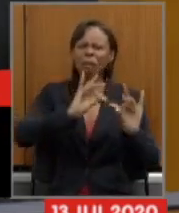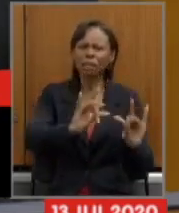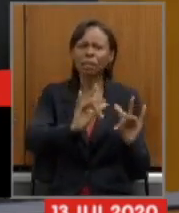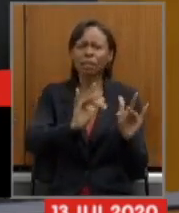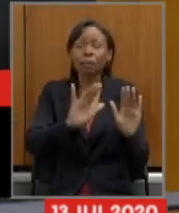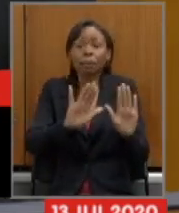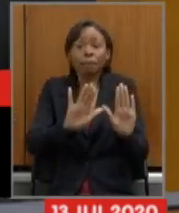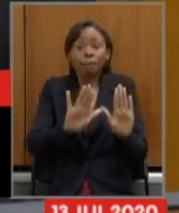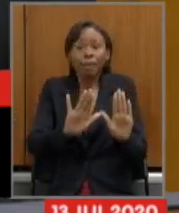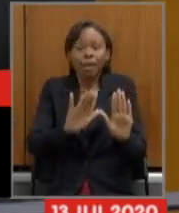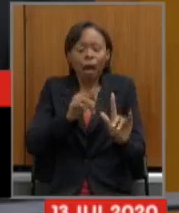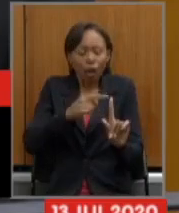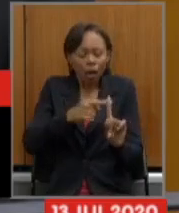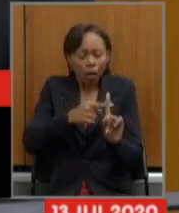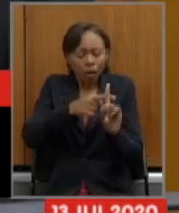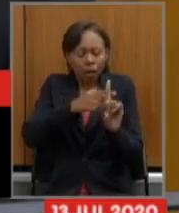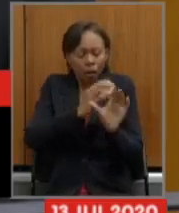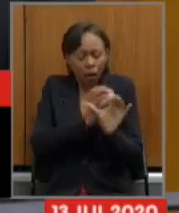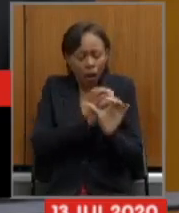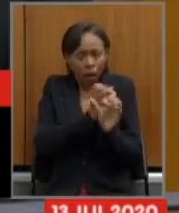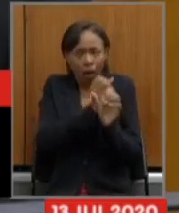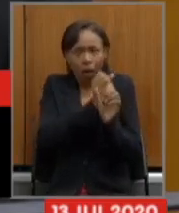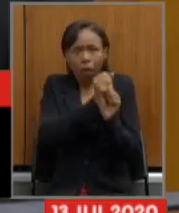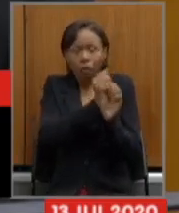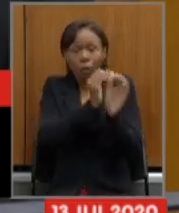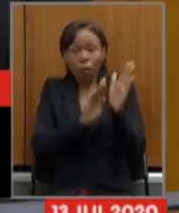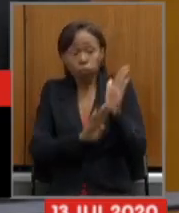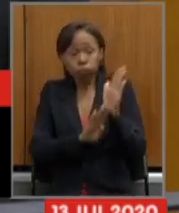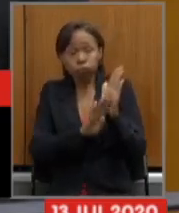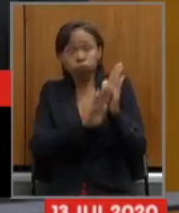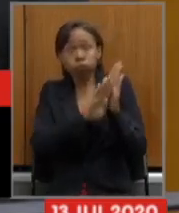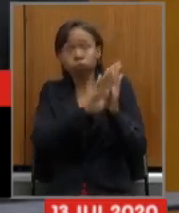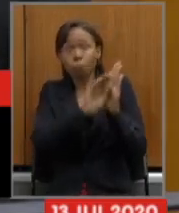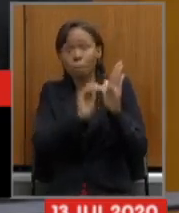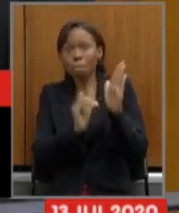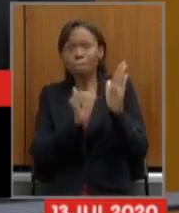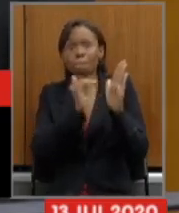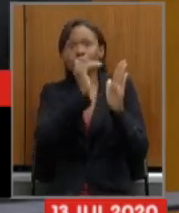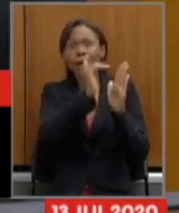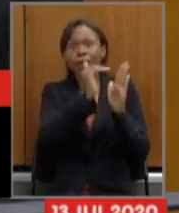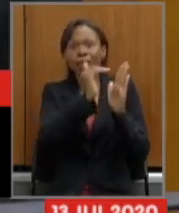cresceu mais do que a despesa de pessoal.